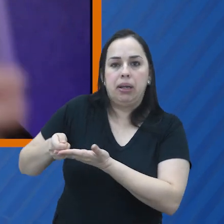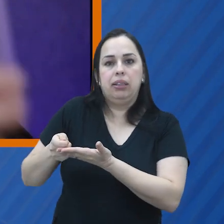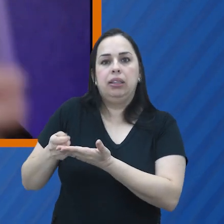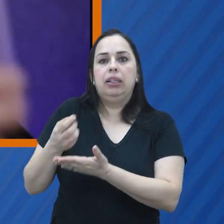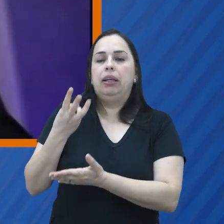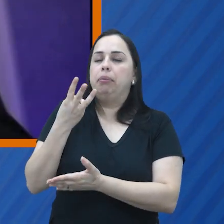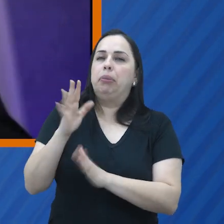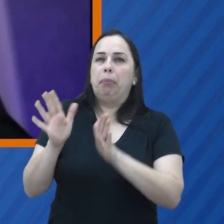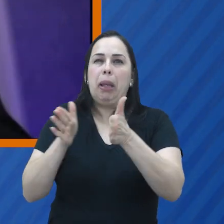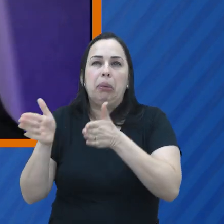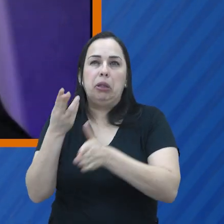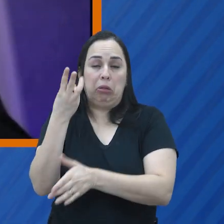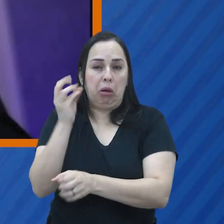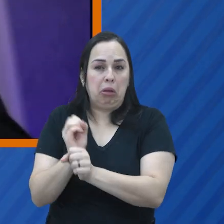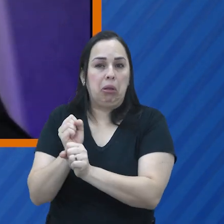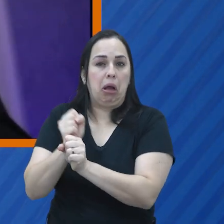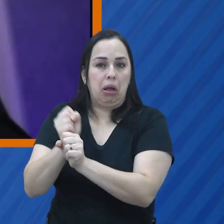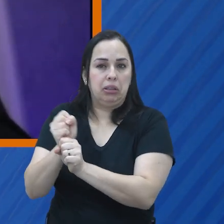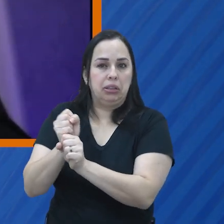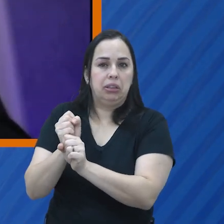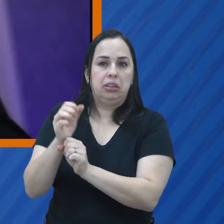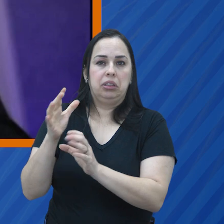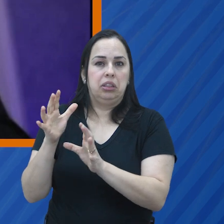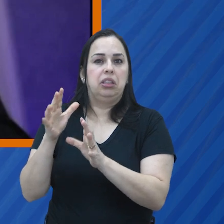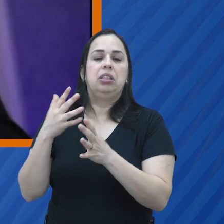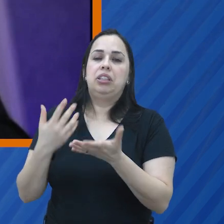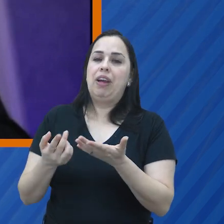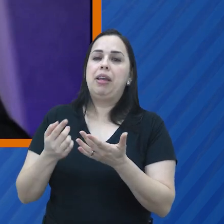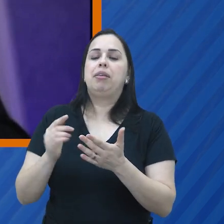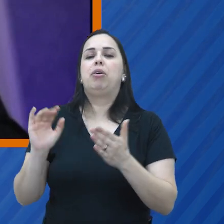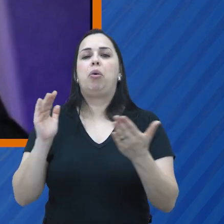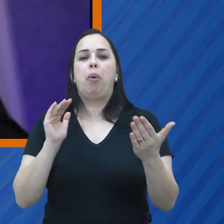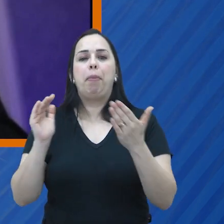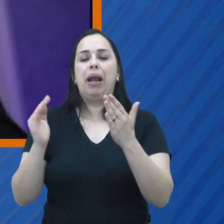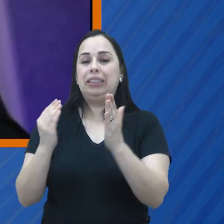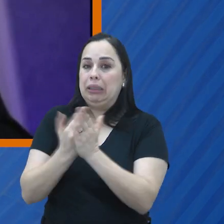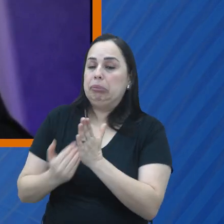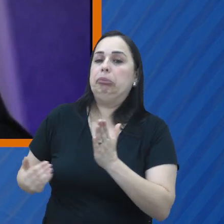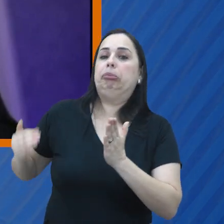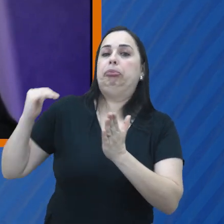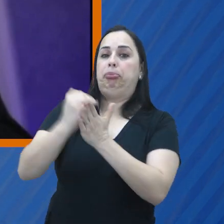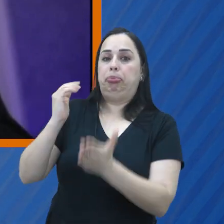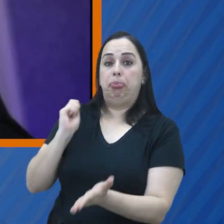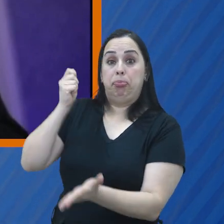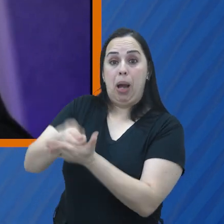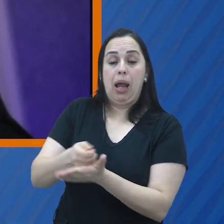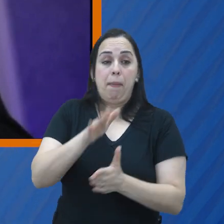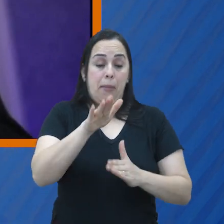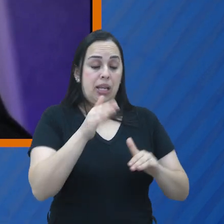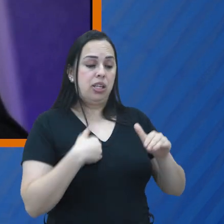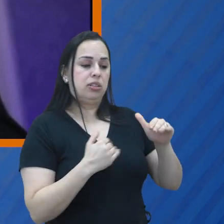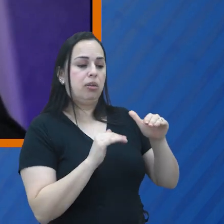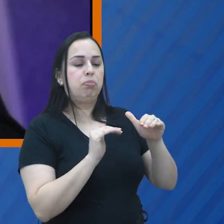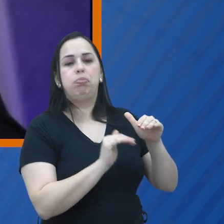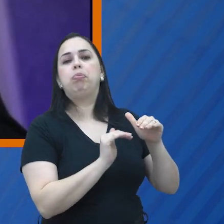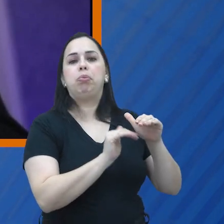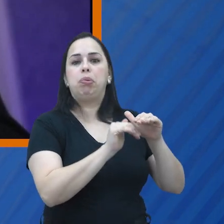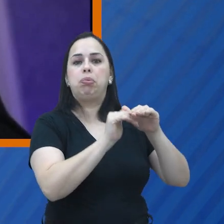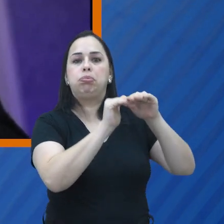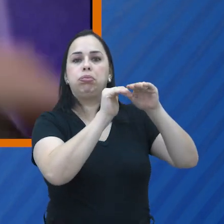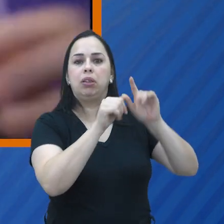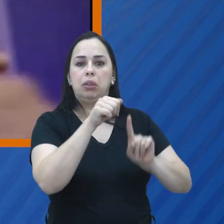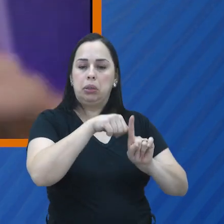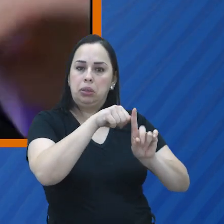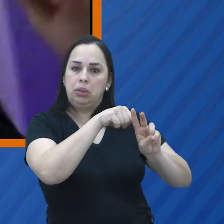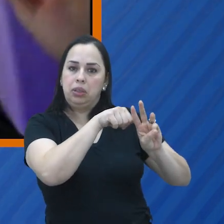a turma faz para 30 anos, você vai pagar mais ou menos três vezes o imóvel. Então, quando você faz um consórcio, você